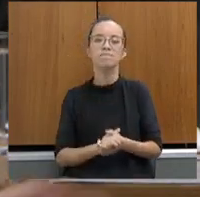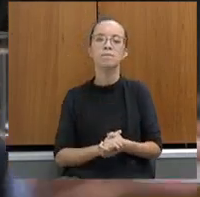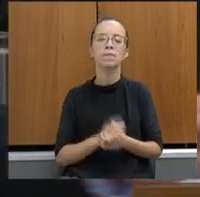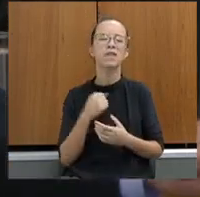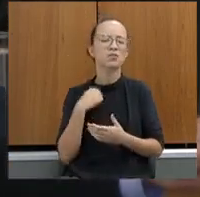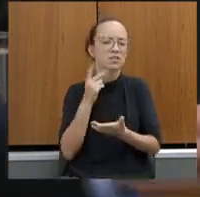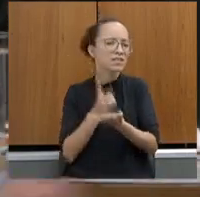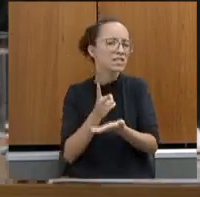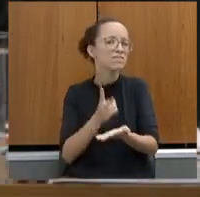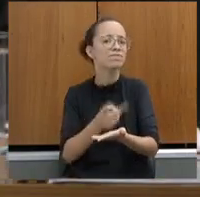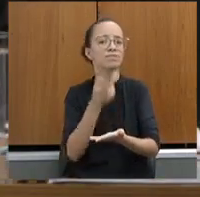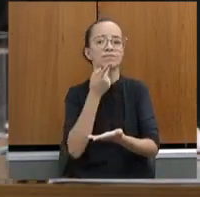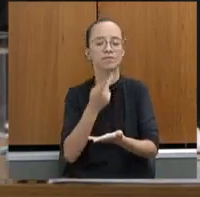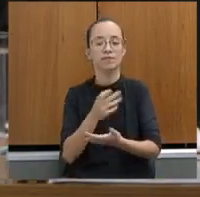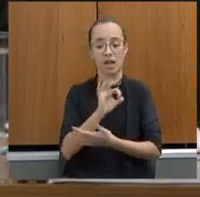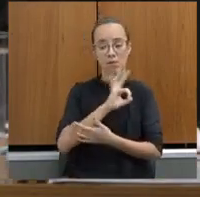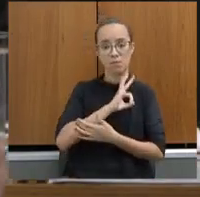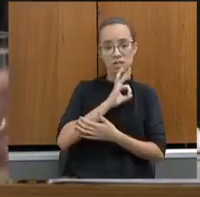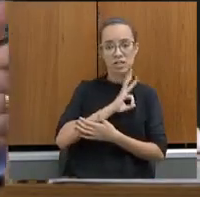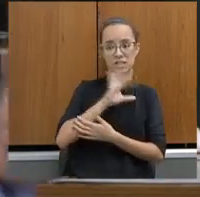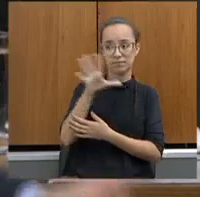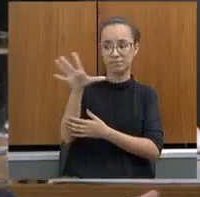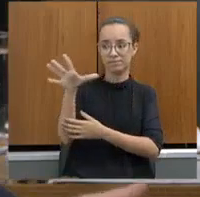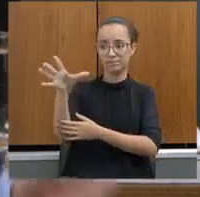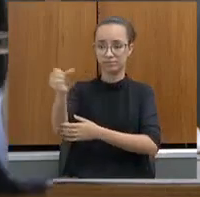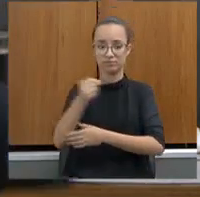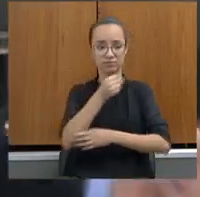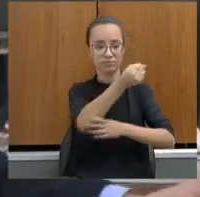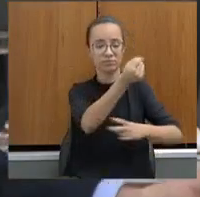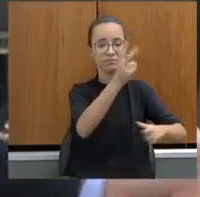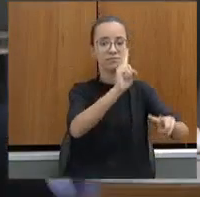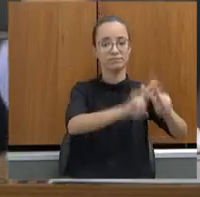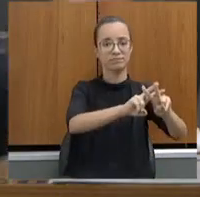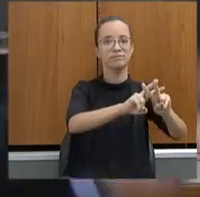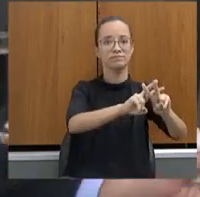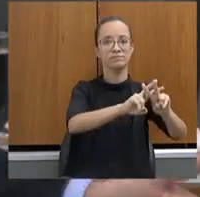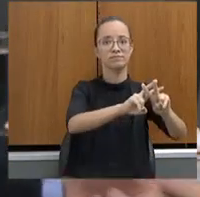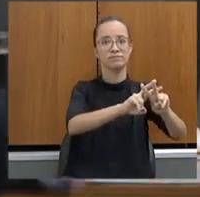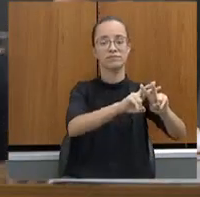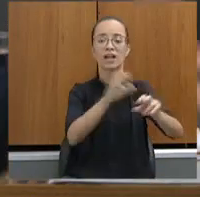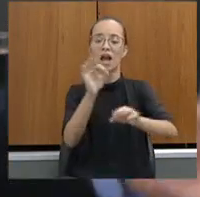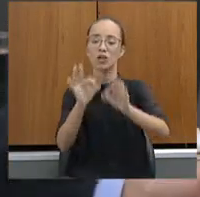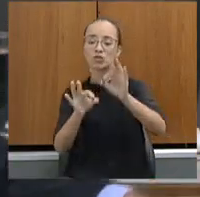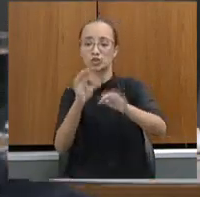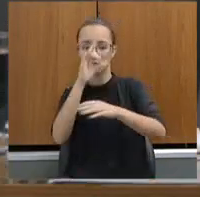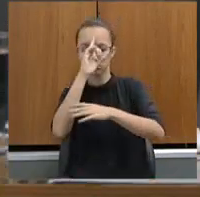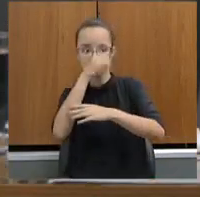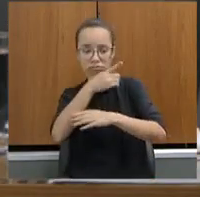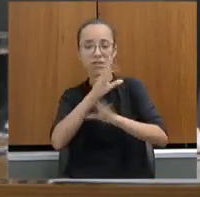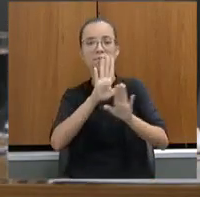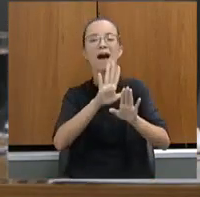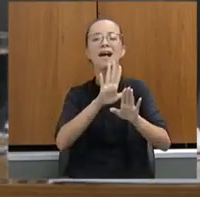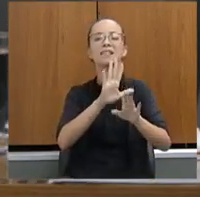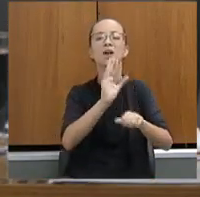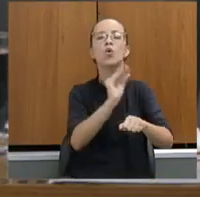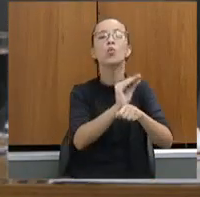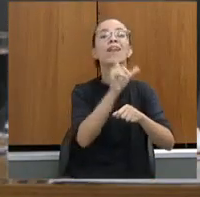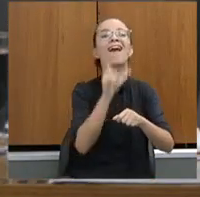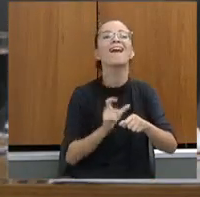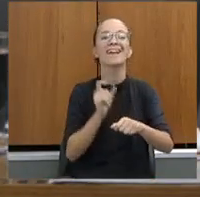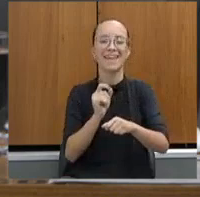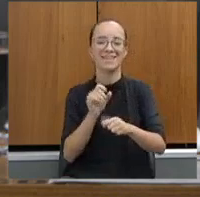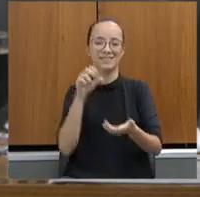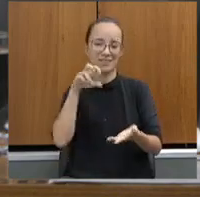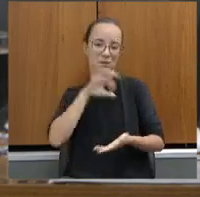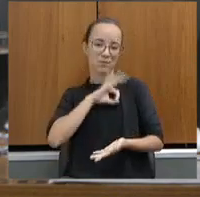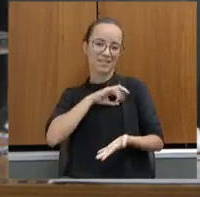sempre digo o seguinte, a polícia prende, o policial prende, a justiça pondera, mas quem cuida é o policial penal. Então,